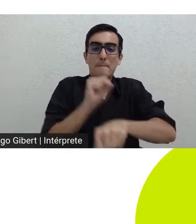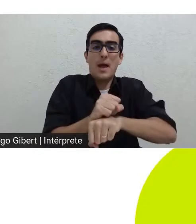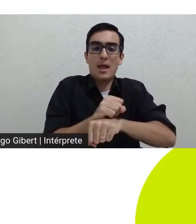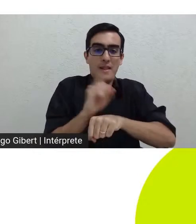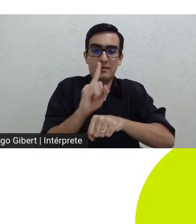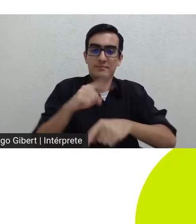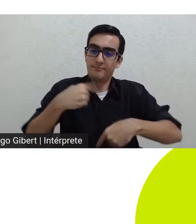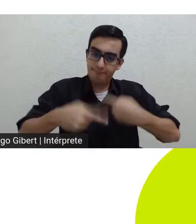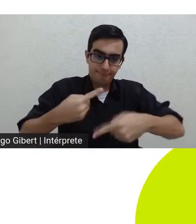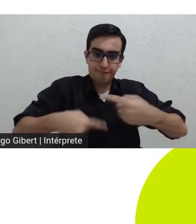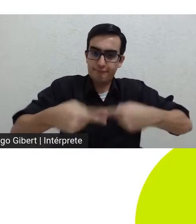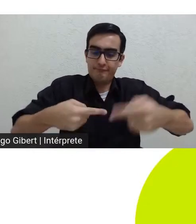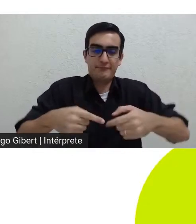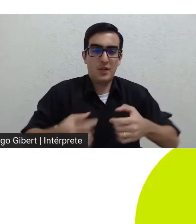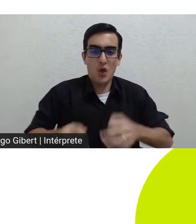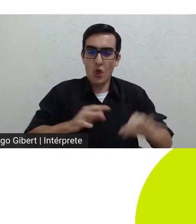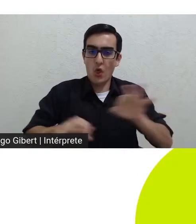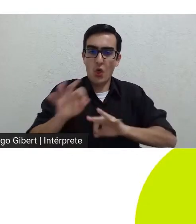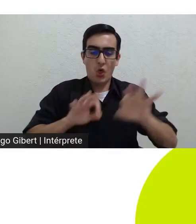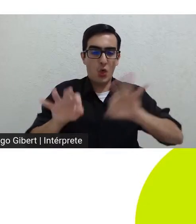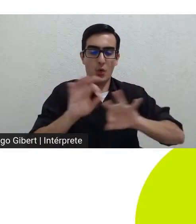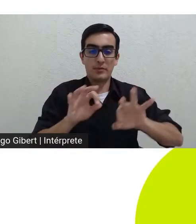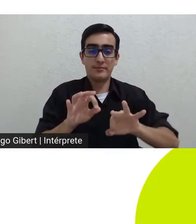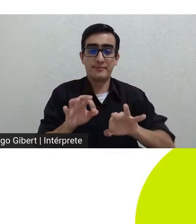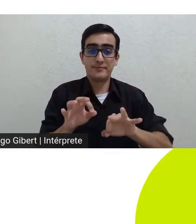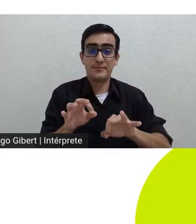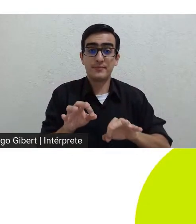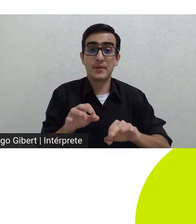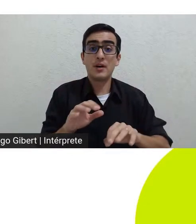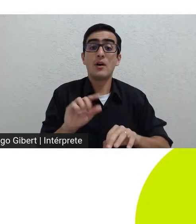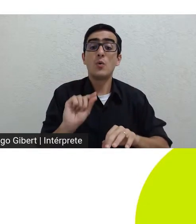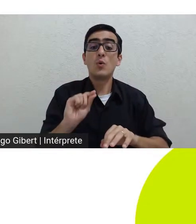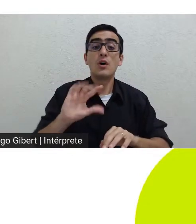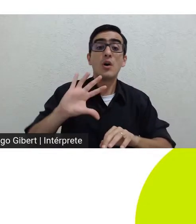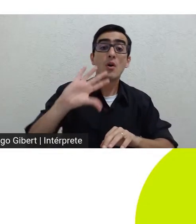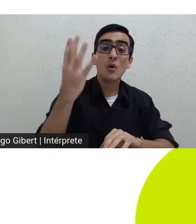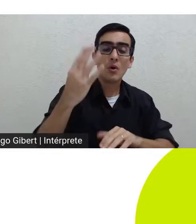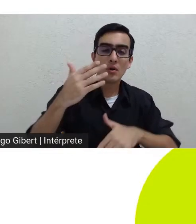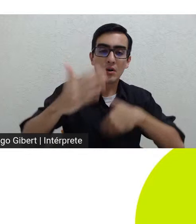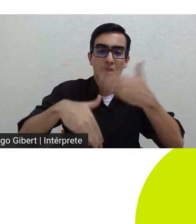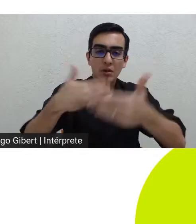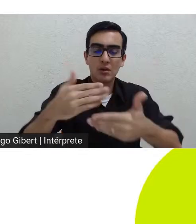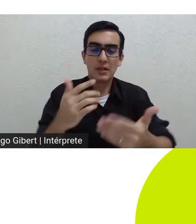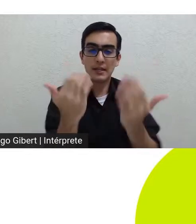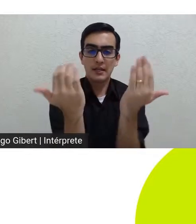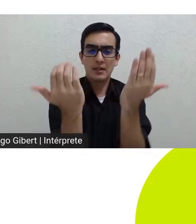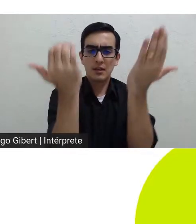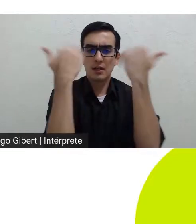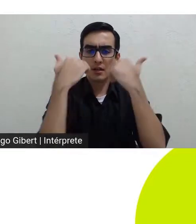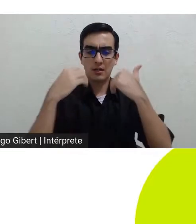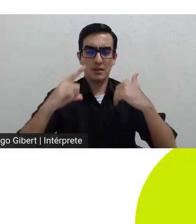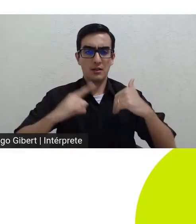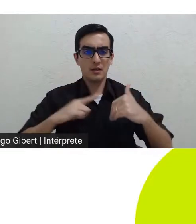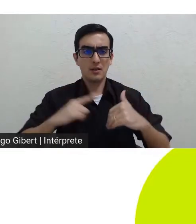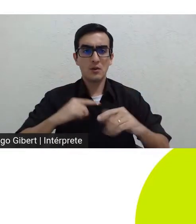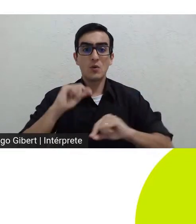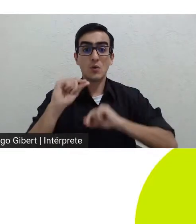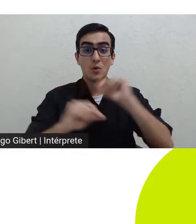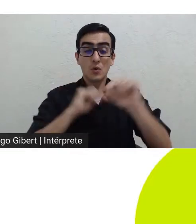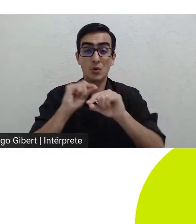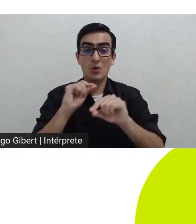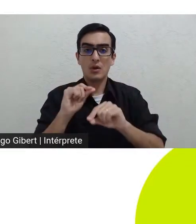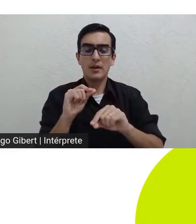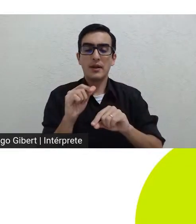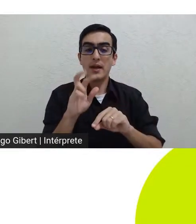resulta daí o indivíduo dominado de um lado por um senso de